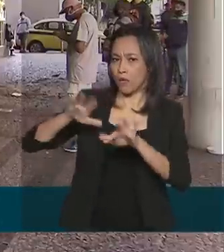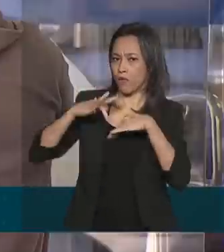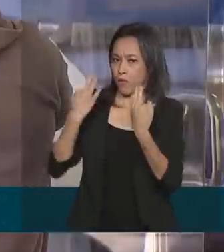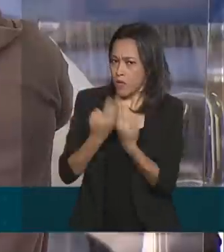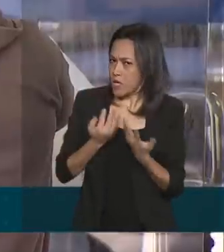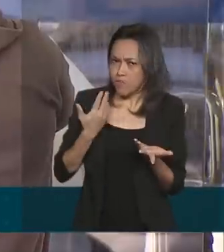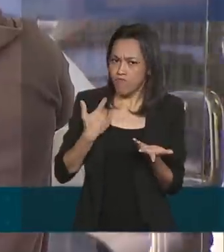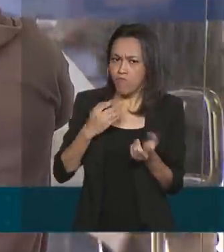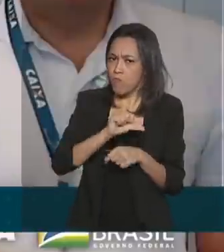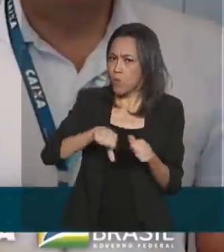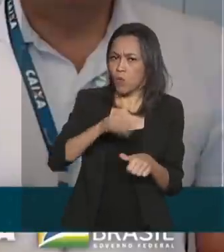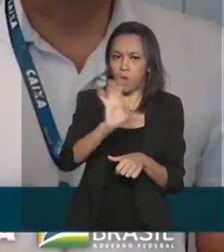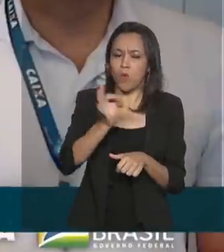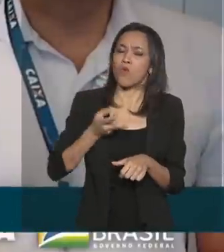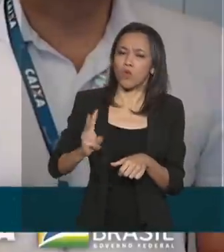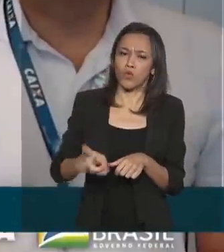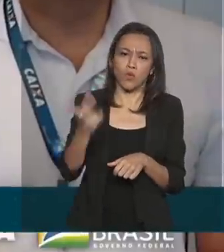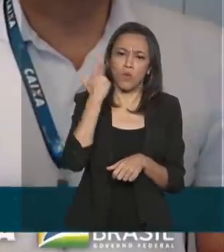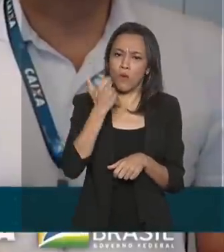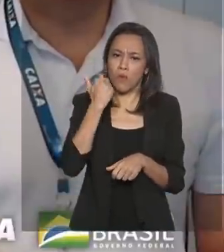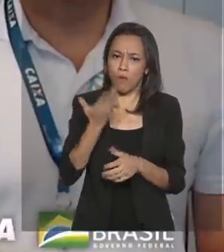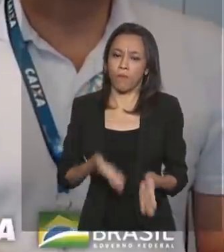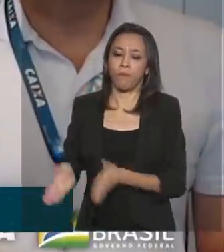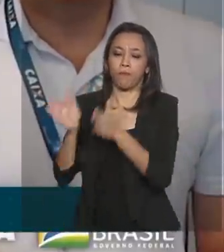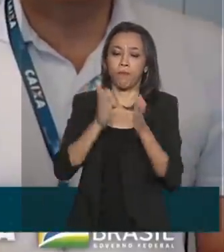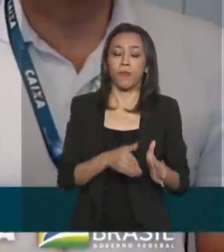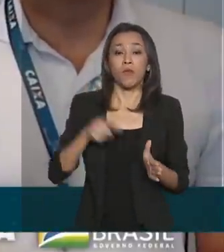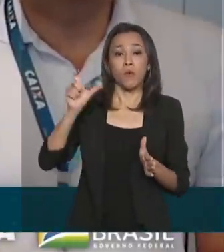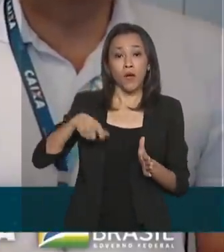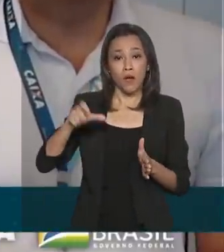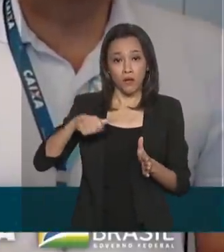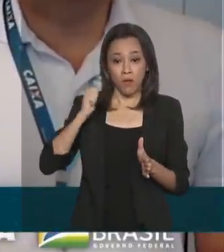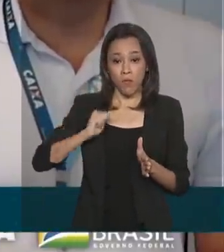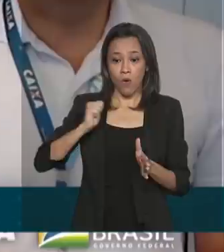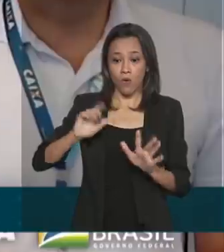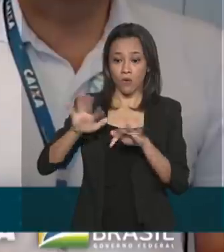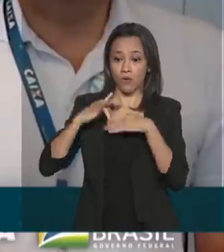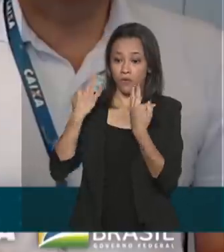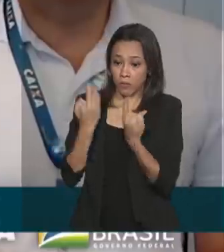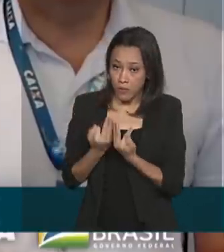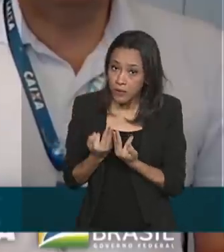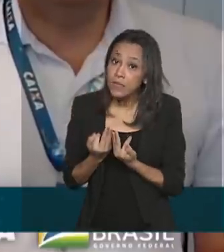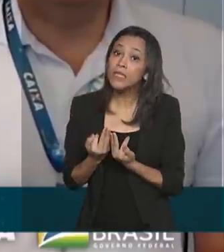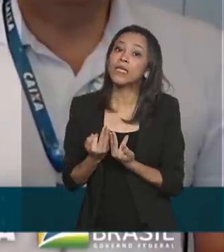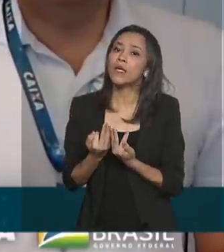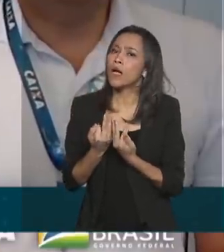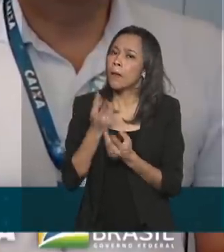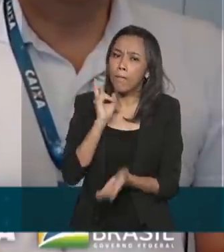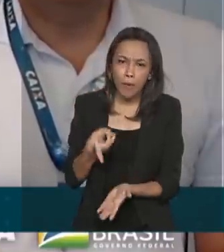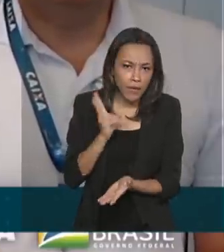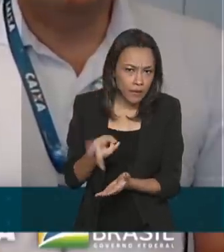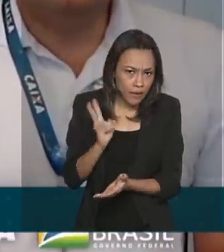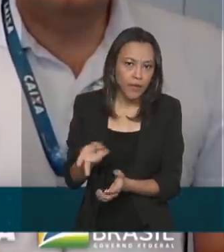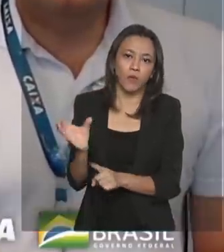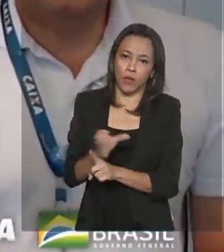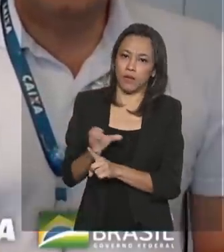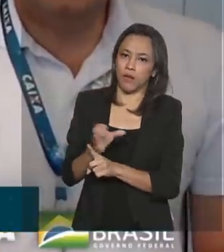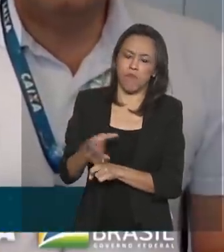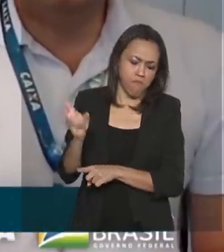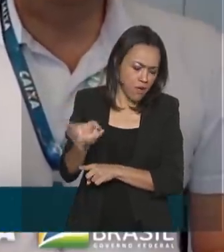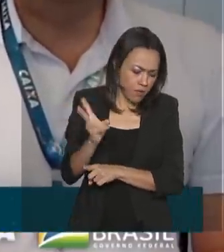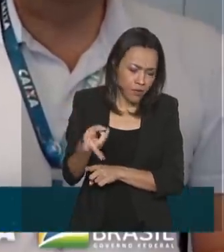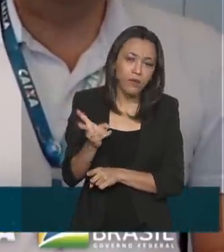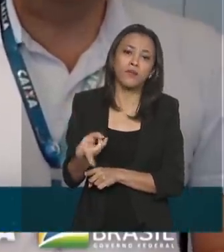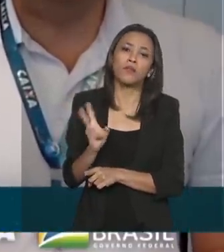segue o calendário normal. O Bolsa Família, o calendário do Bolsa Família é o mesmo. Você pode